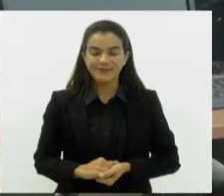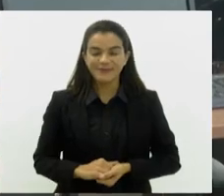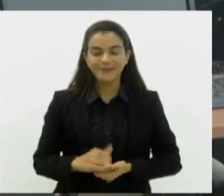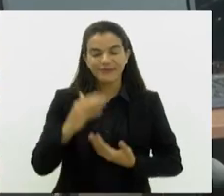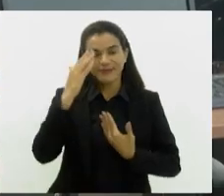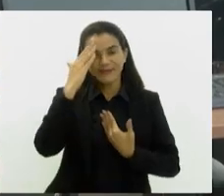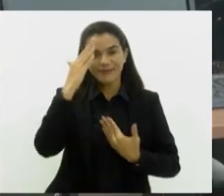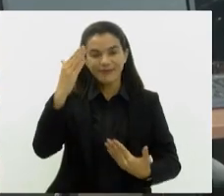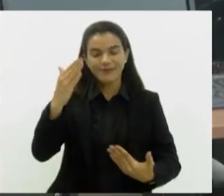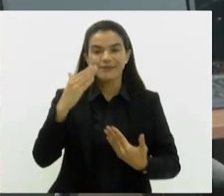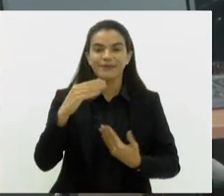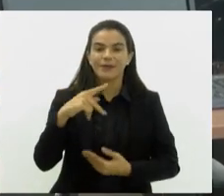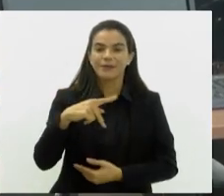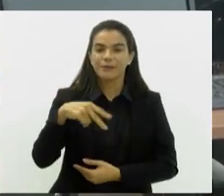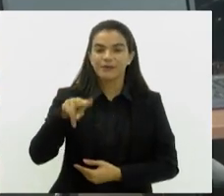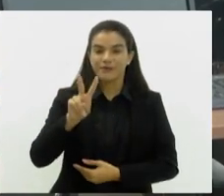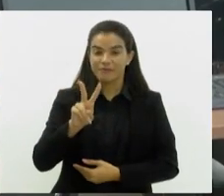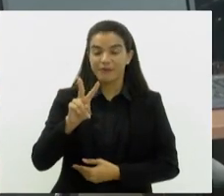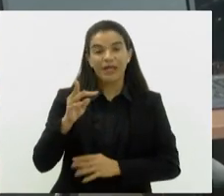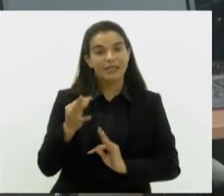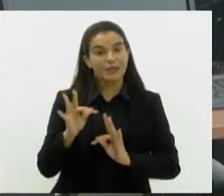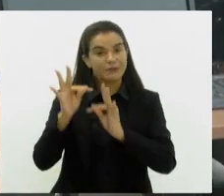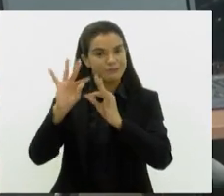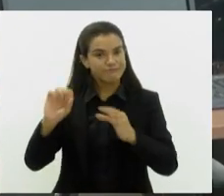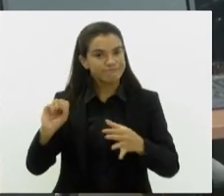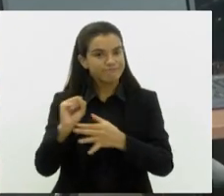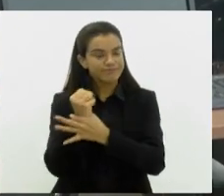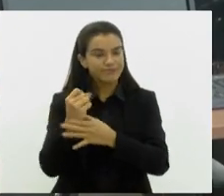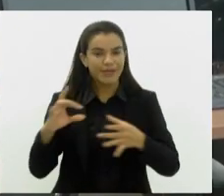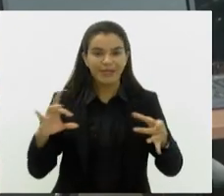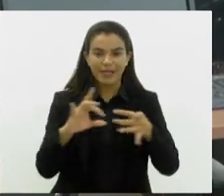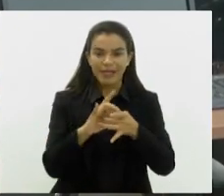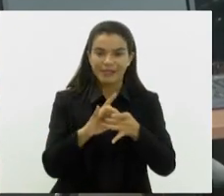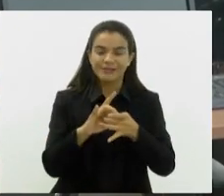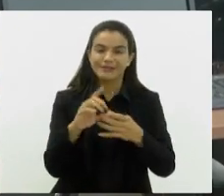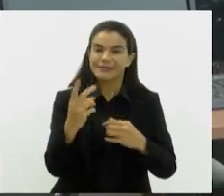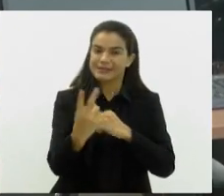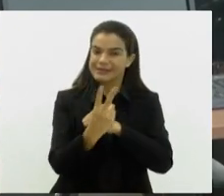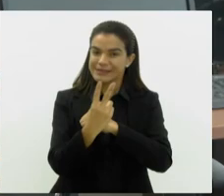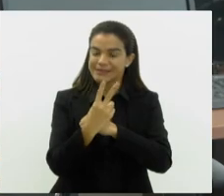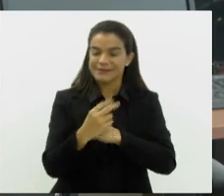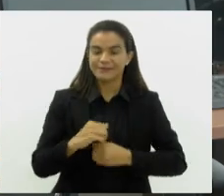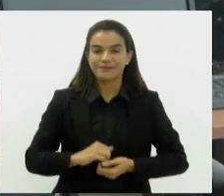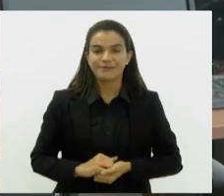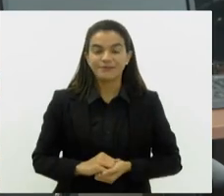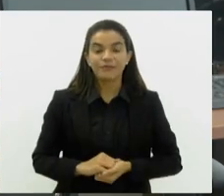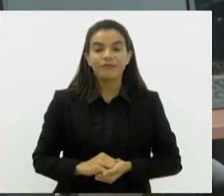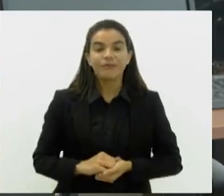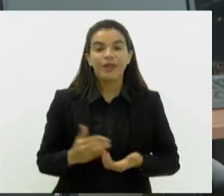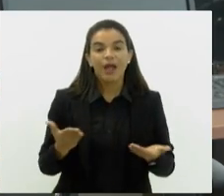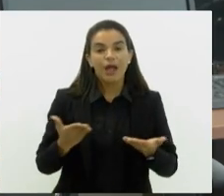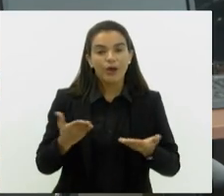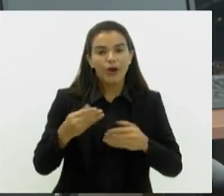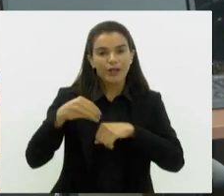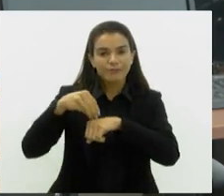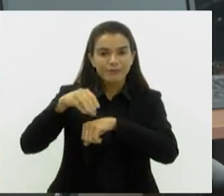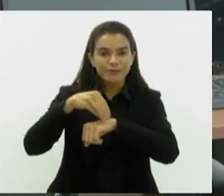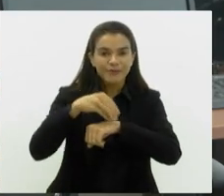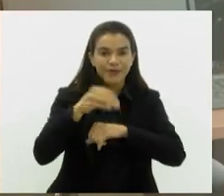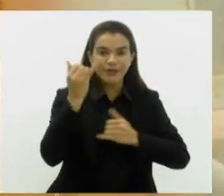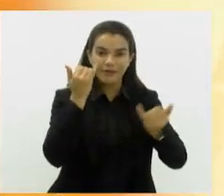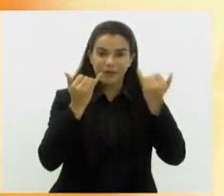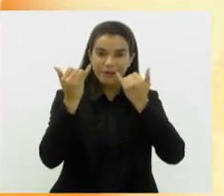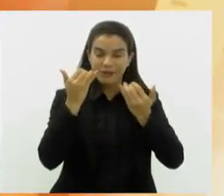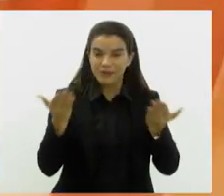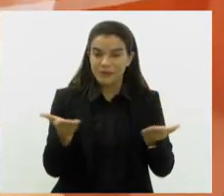obrigada, Paulo Vitor. É a tecnologia aliada da segurança pública aqui no estado do Rio de Janeiro. Bom, e vamos agora ao nosso giro de notícias de hoje.